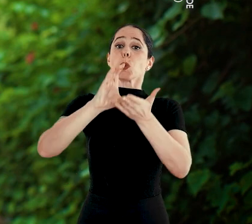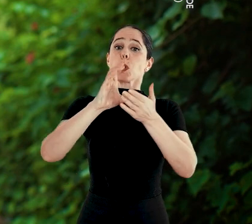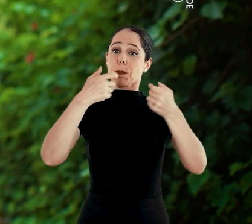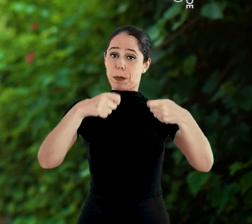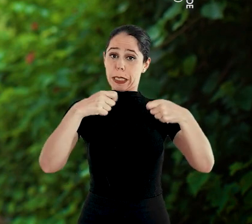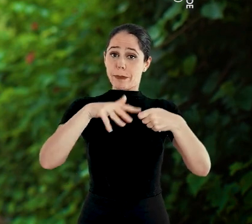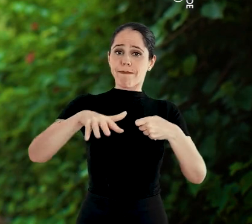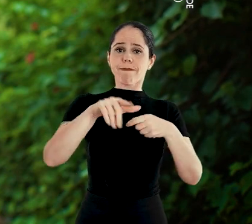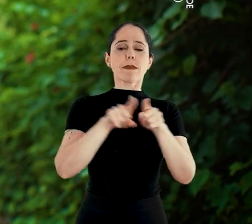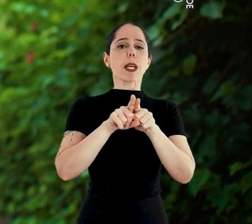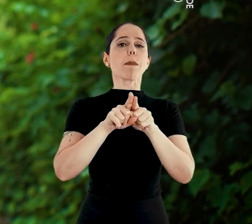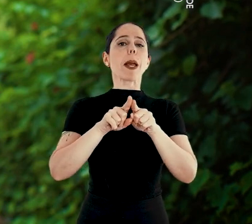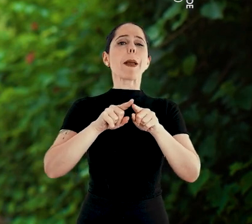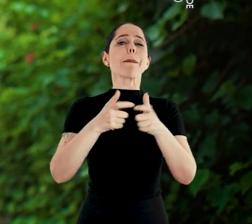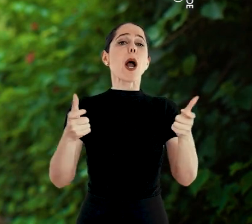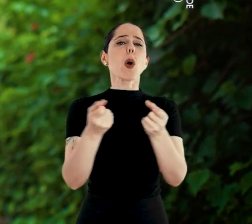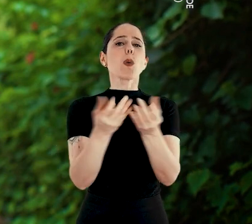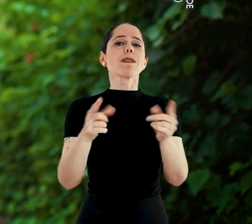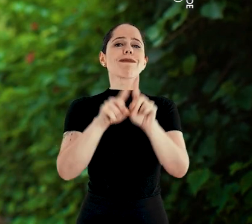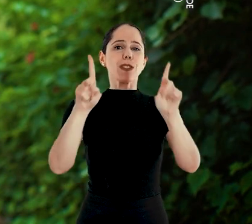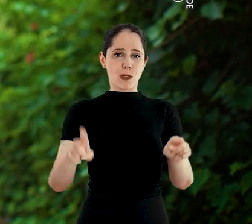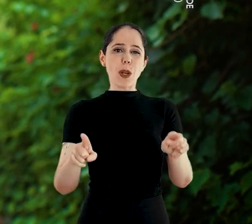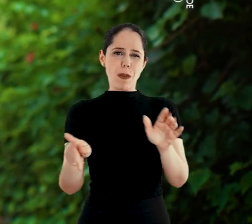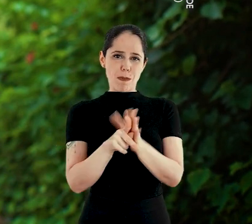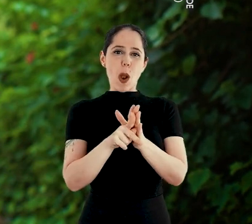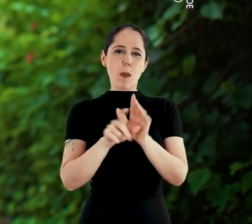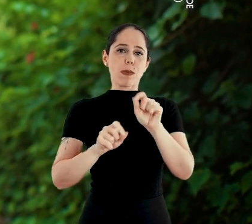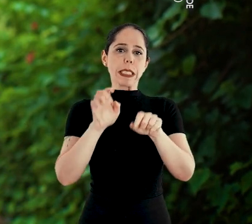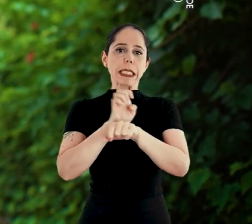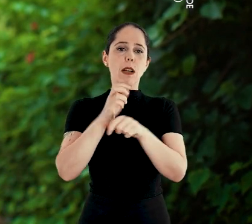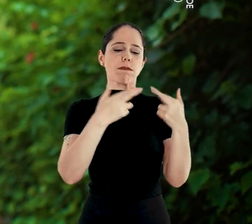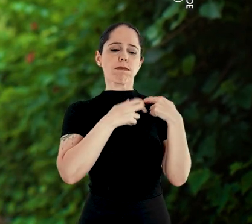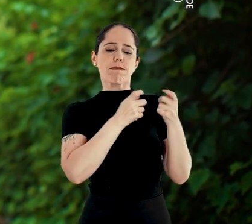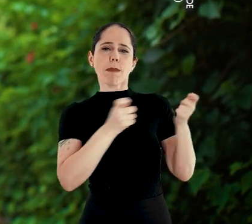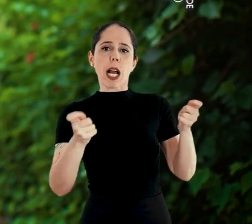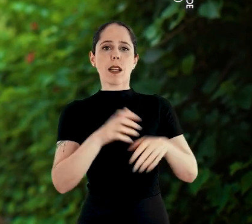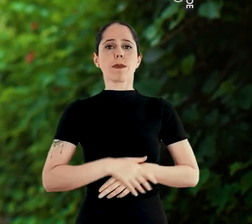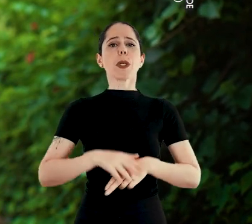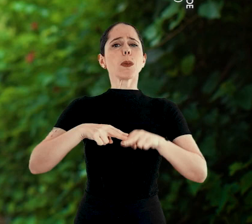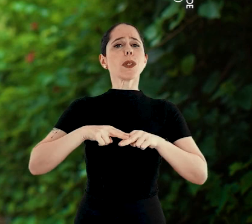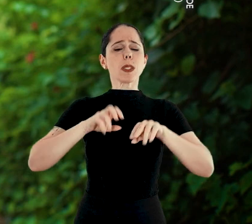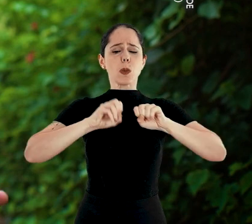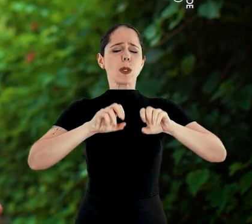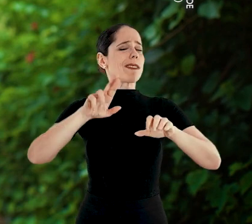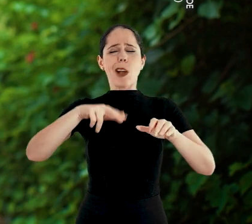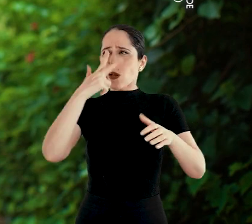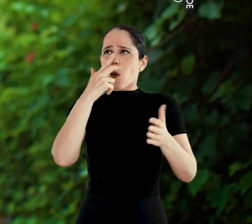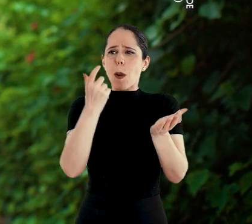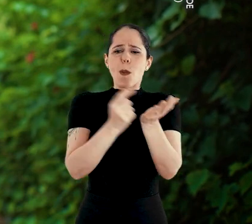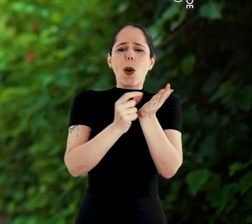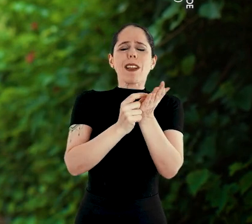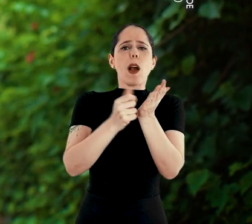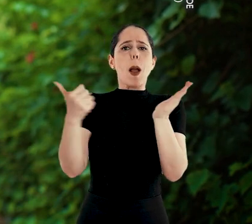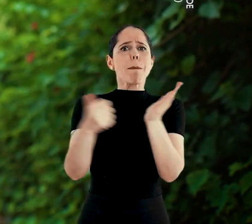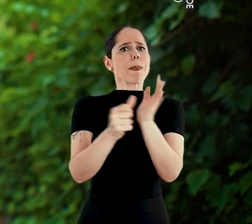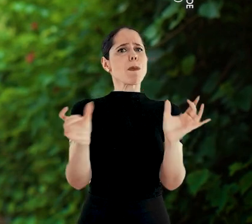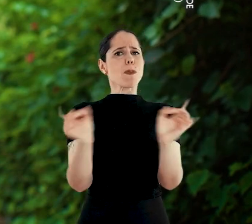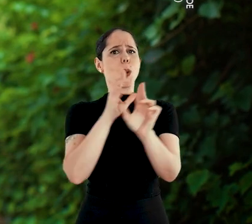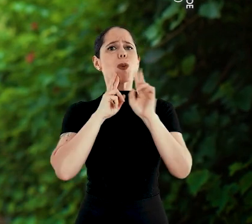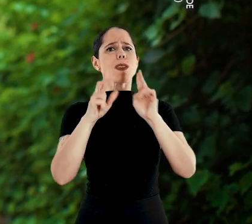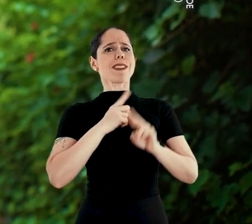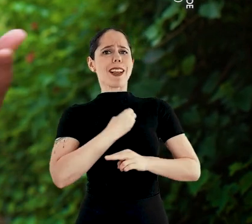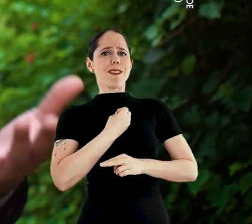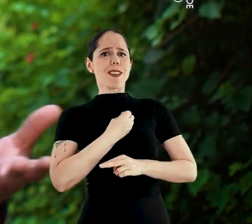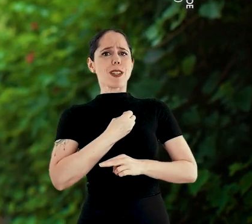enorme orçamento e com maior número de servidores na folha do Estado. Por isso, a educação não é um botão que a gente aperta e os